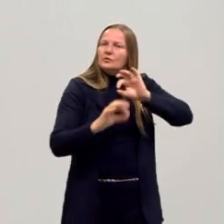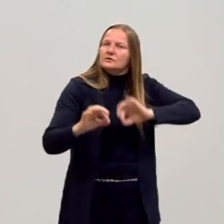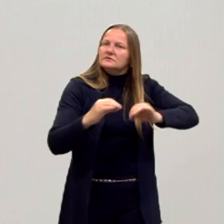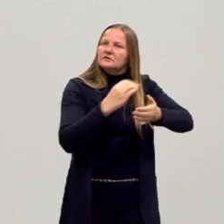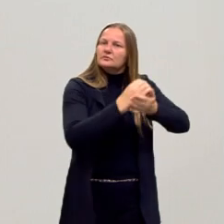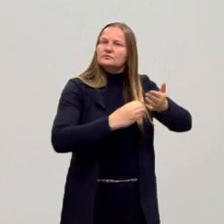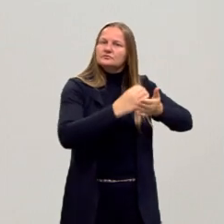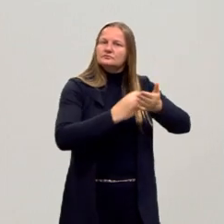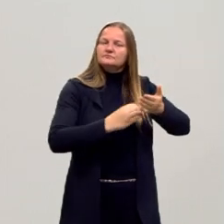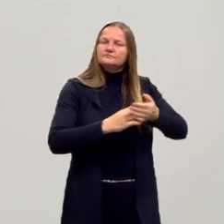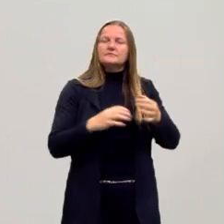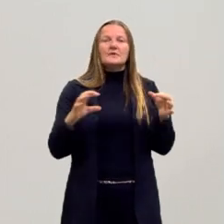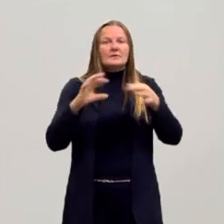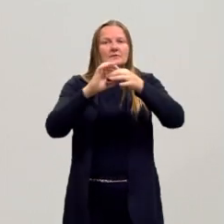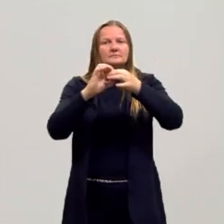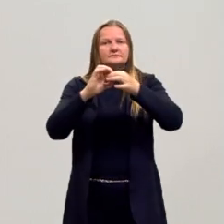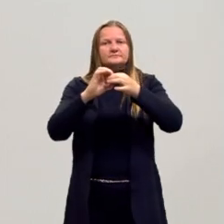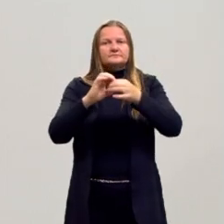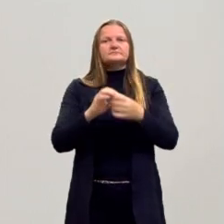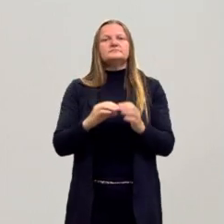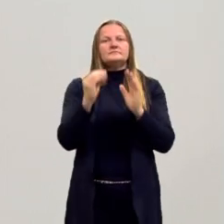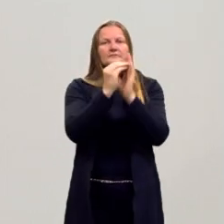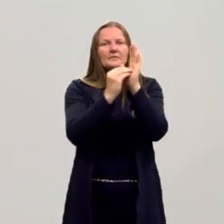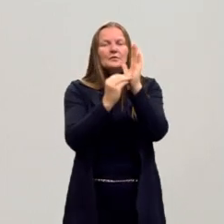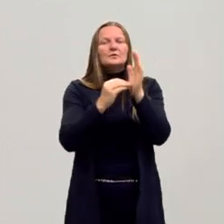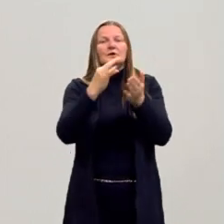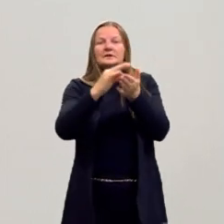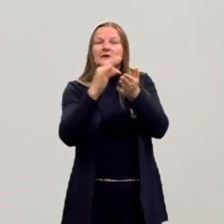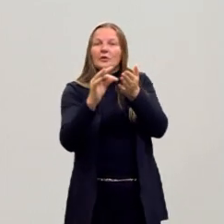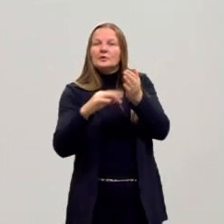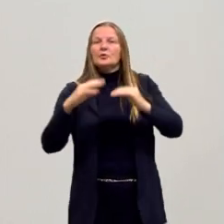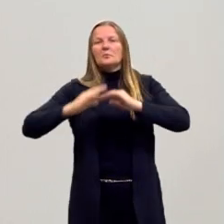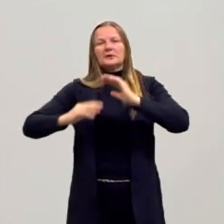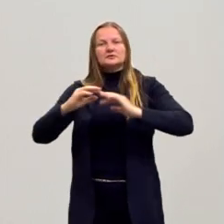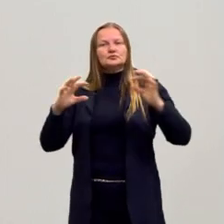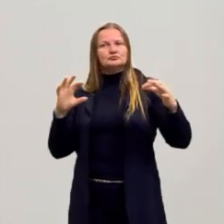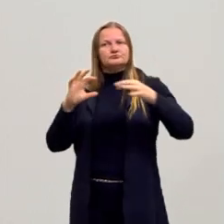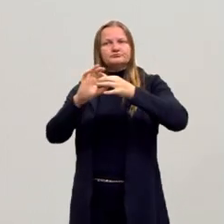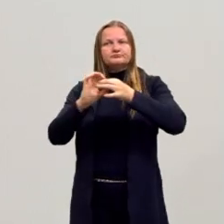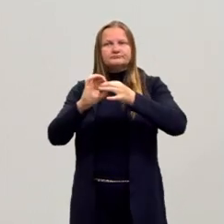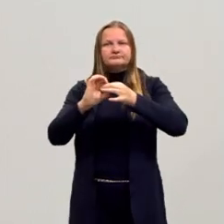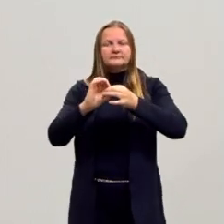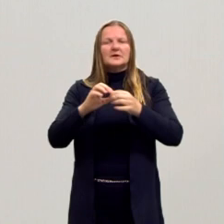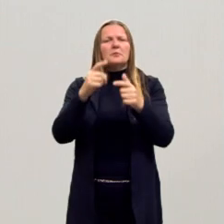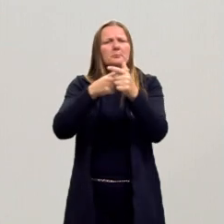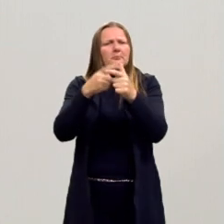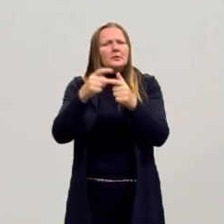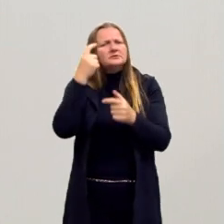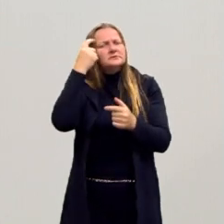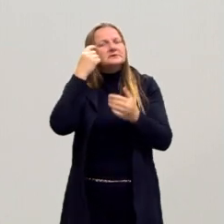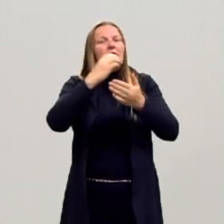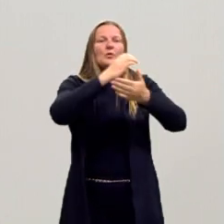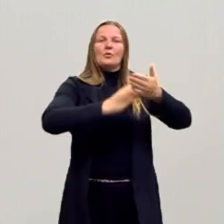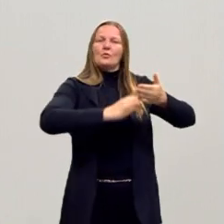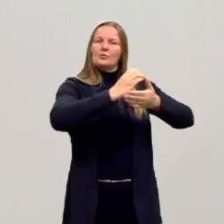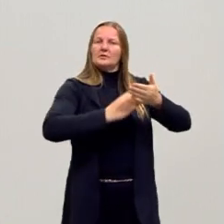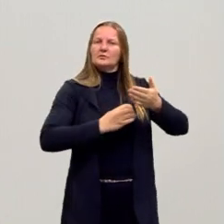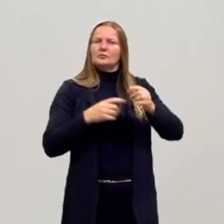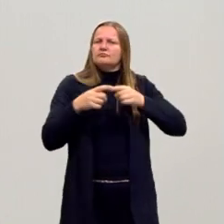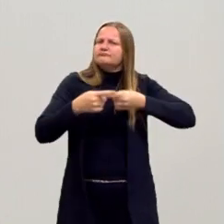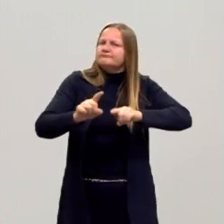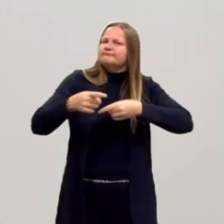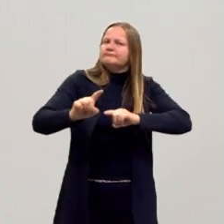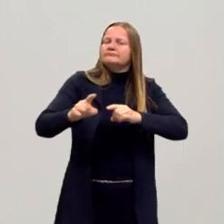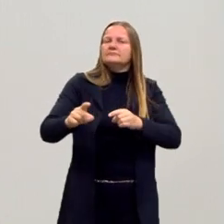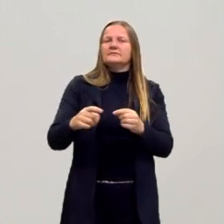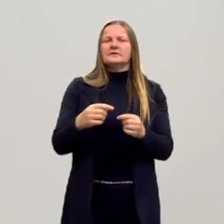é interessante a gente tentar aliar essas duas questões, o teórico e o prático. Eu posso também problematizar o currículo, problematizar uma